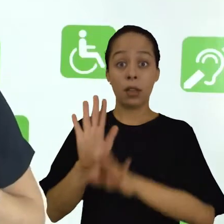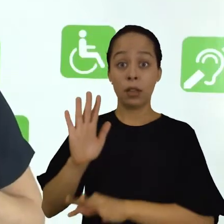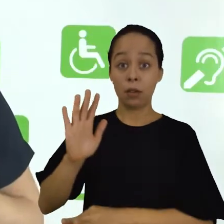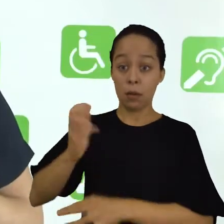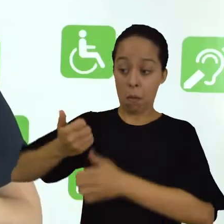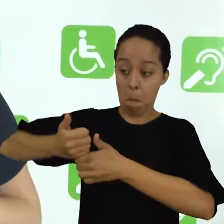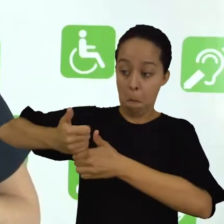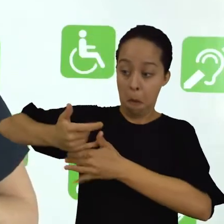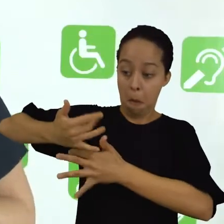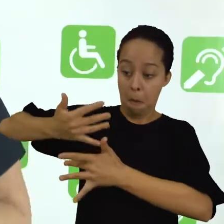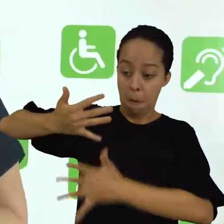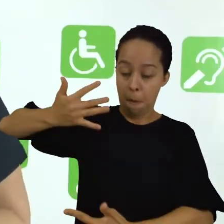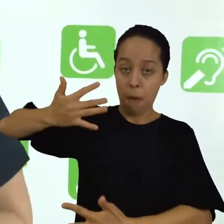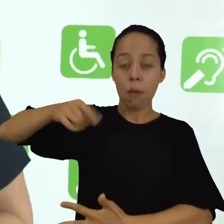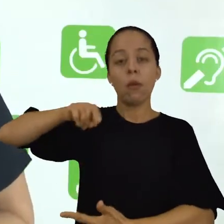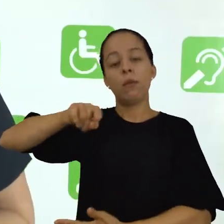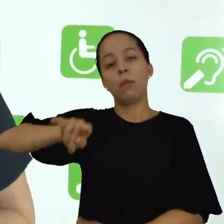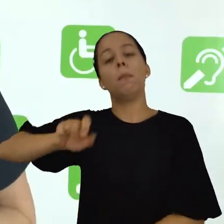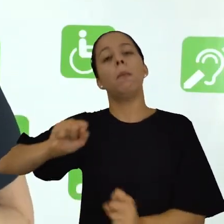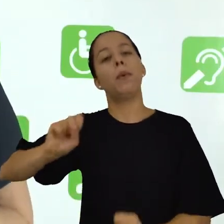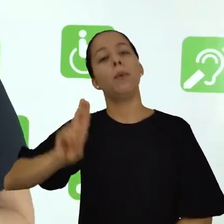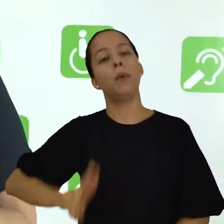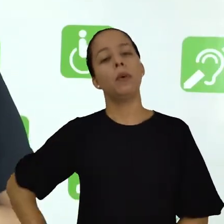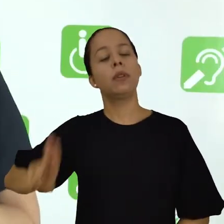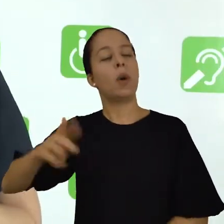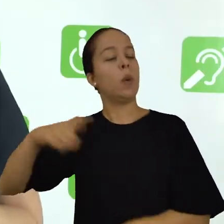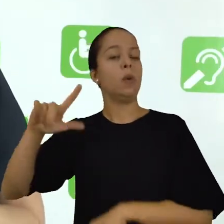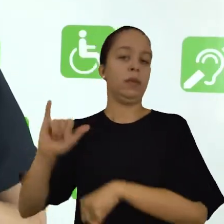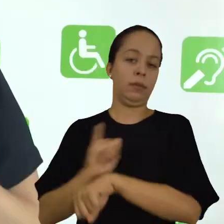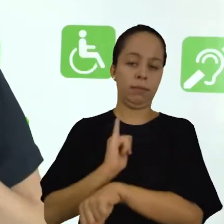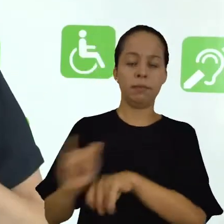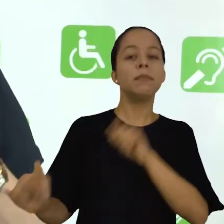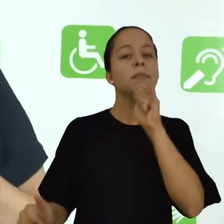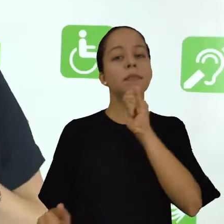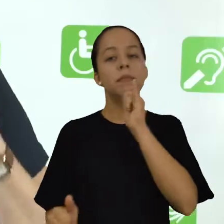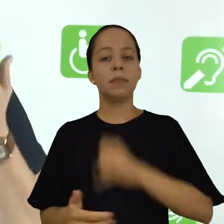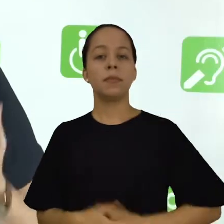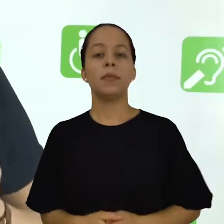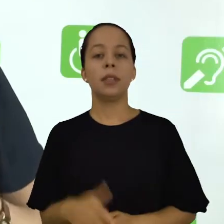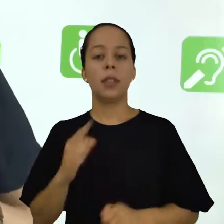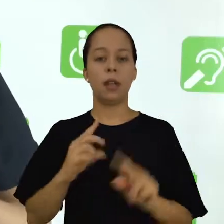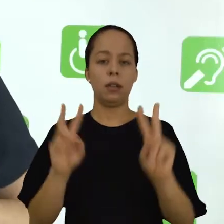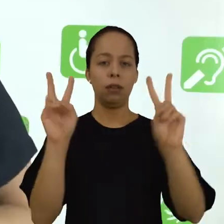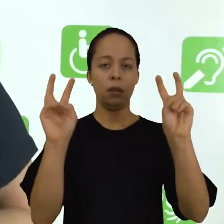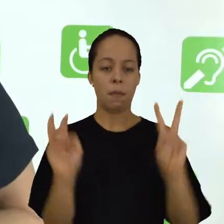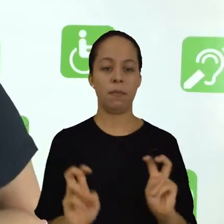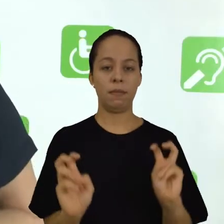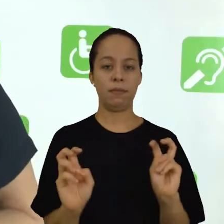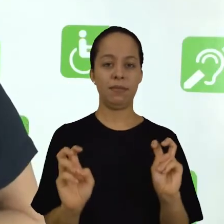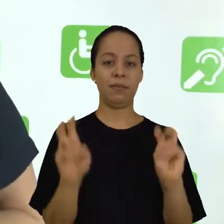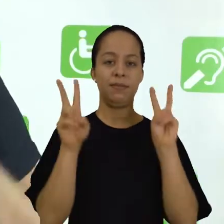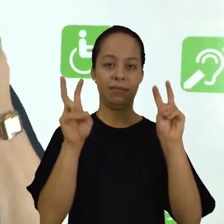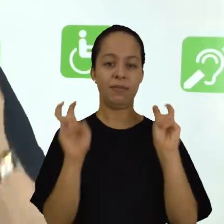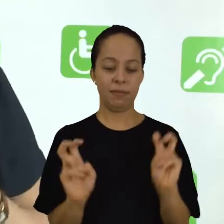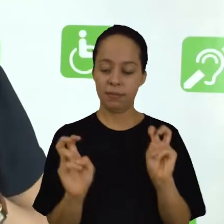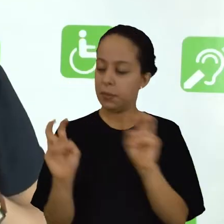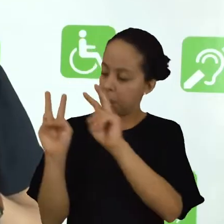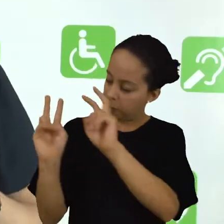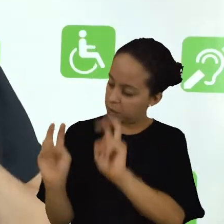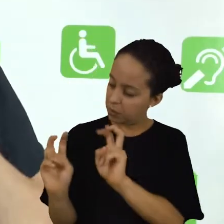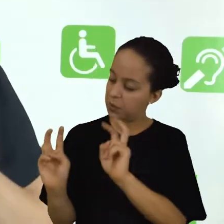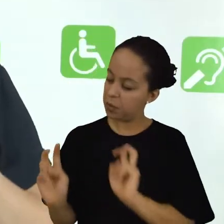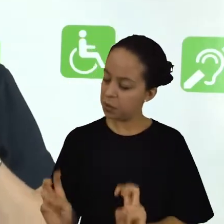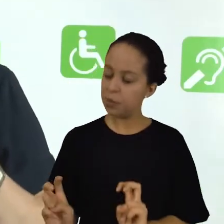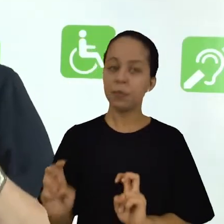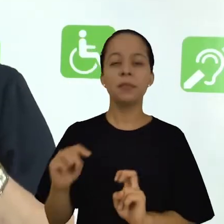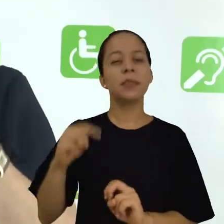Se o texto for um pouquinho maior, você pode adotar um outro critério, por exemplo, subtítulos. se você